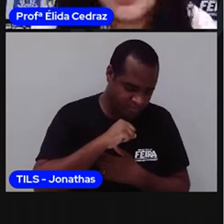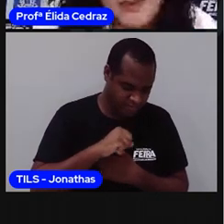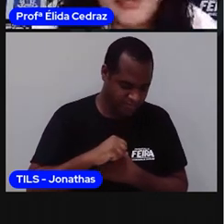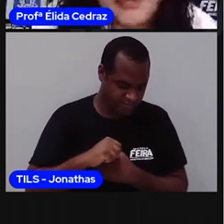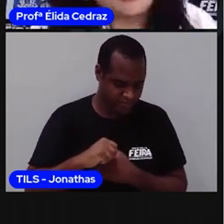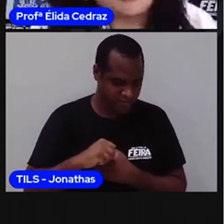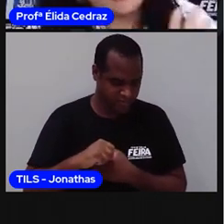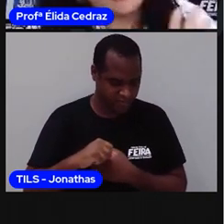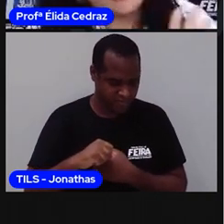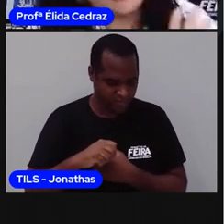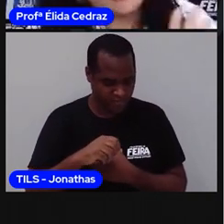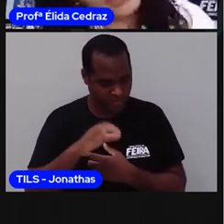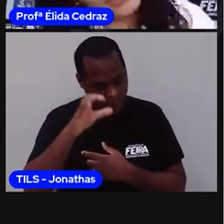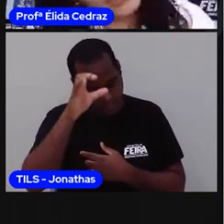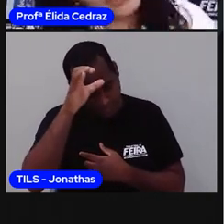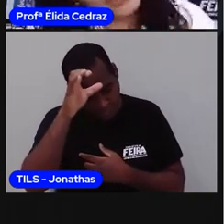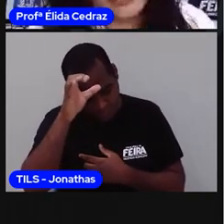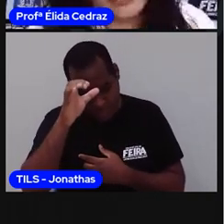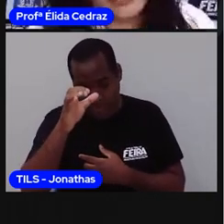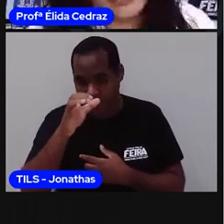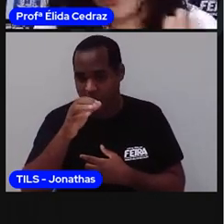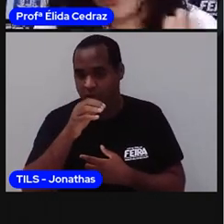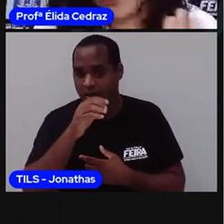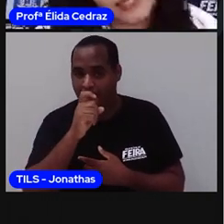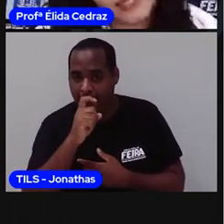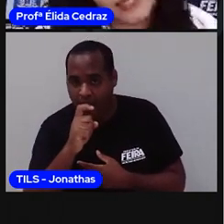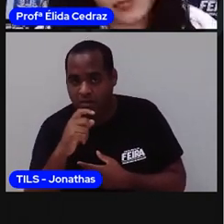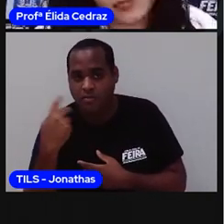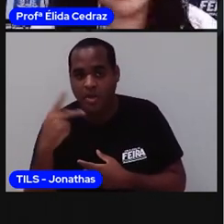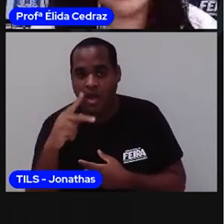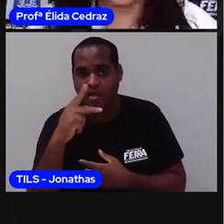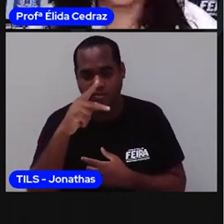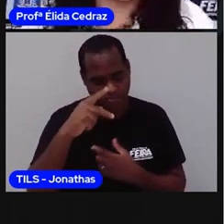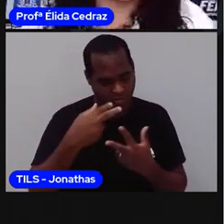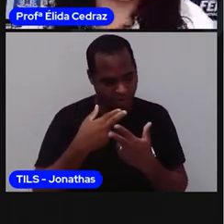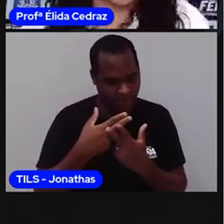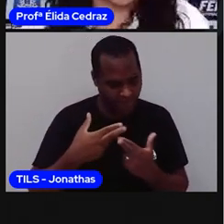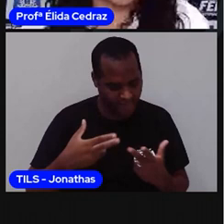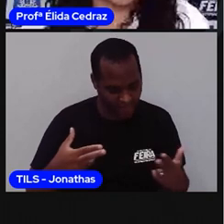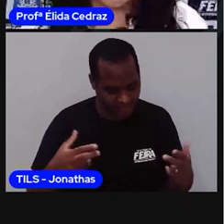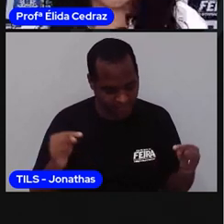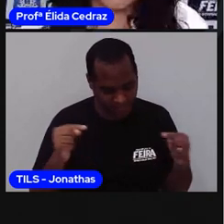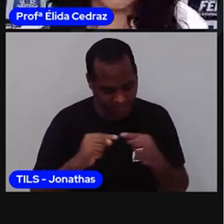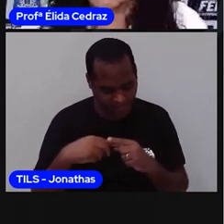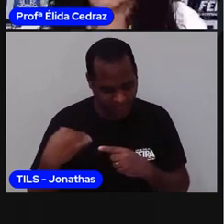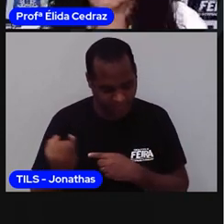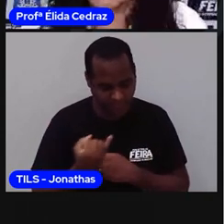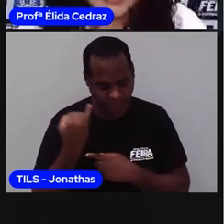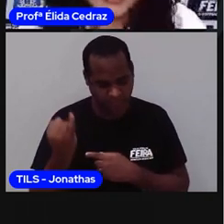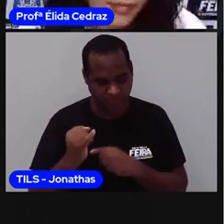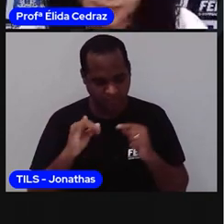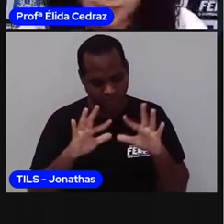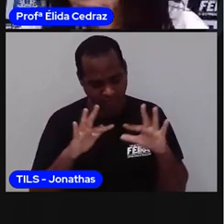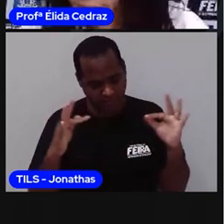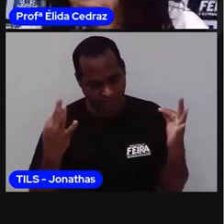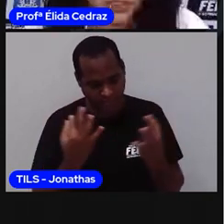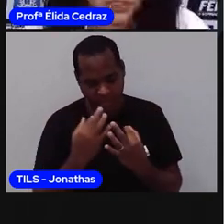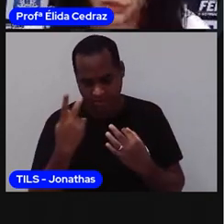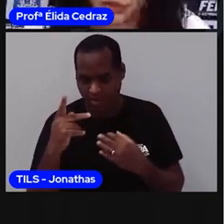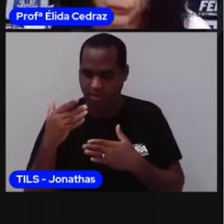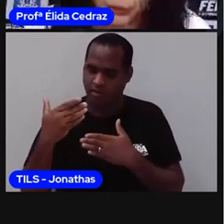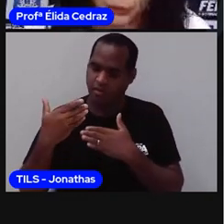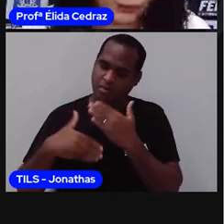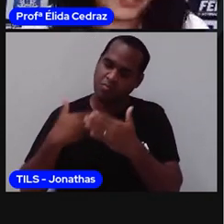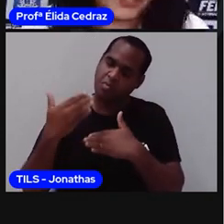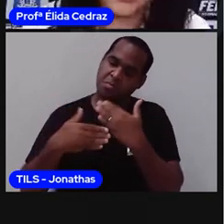Tia materna, tio paterno. Todas essas coisas. É só o que separa a família nisso. isso aí, viu,